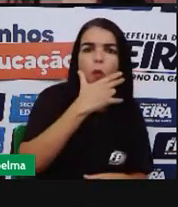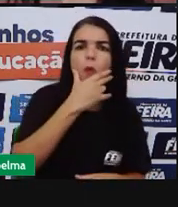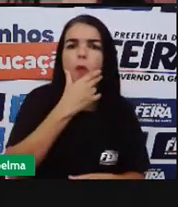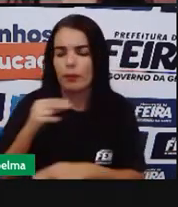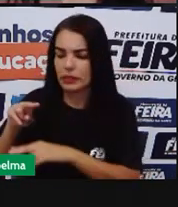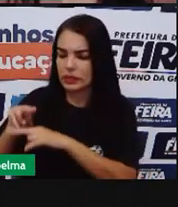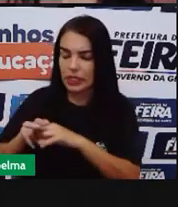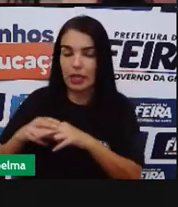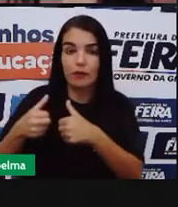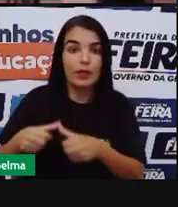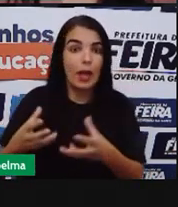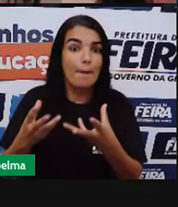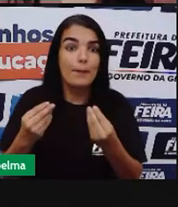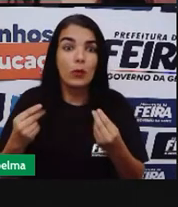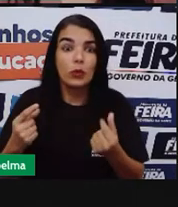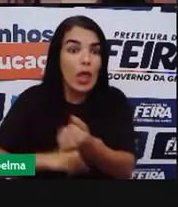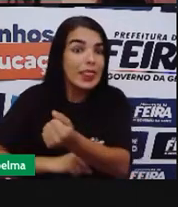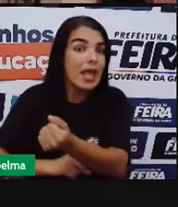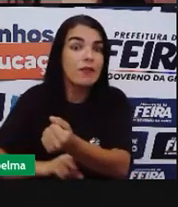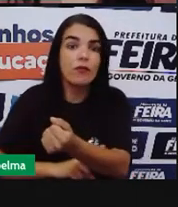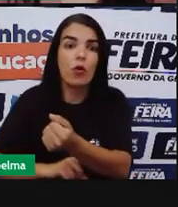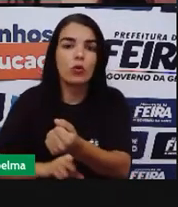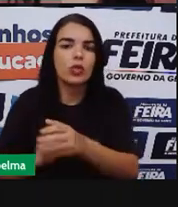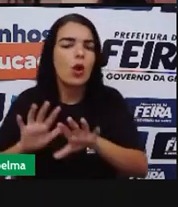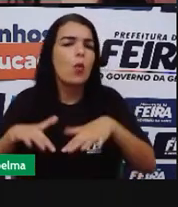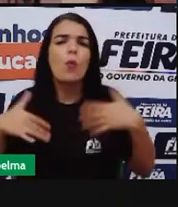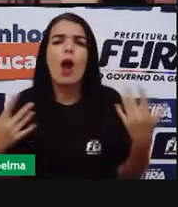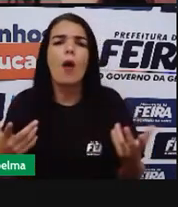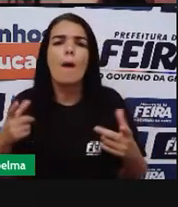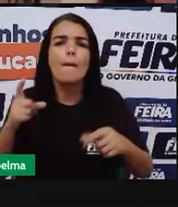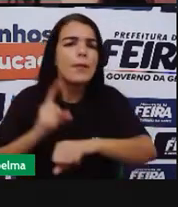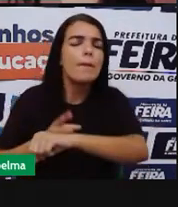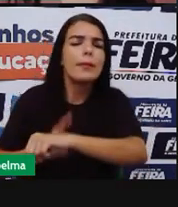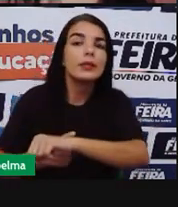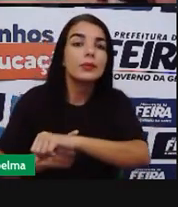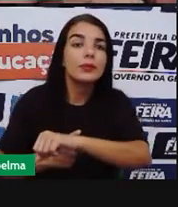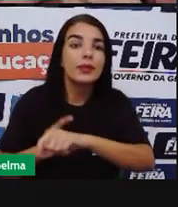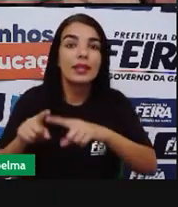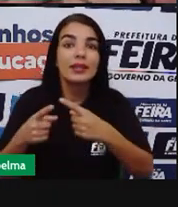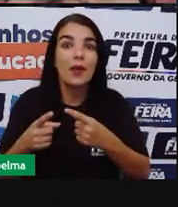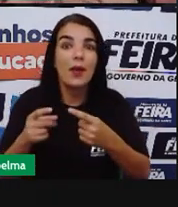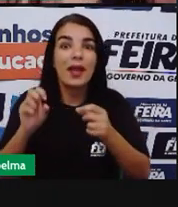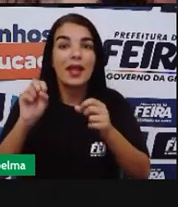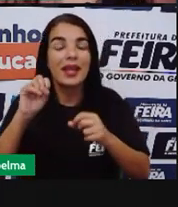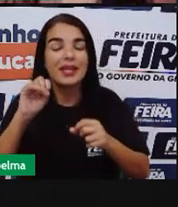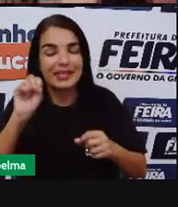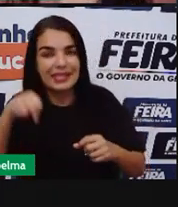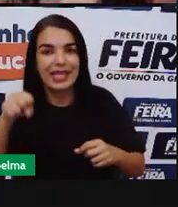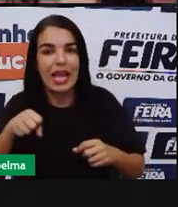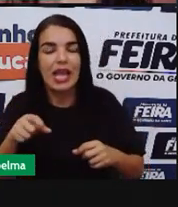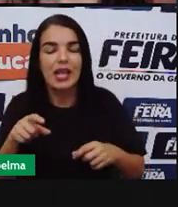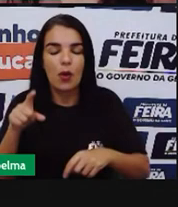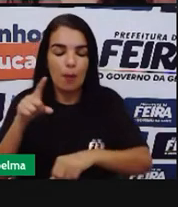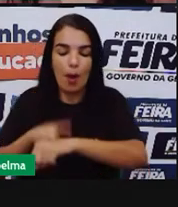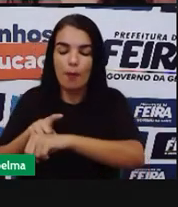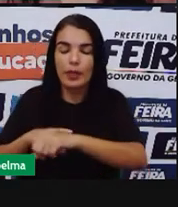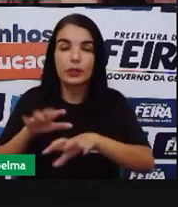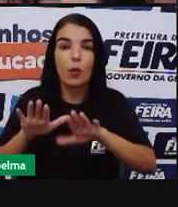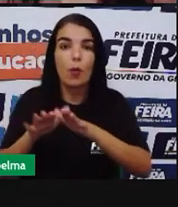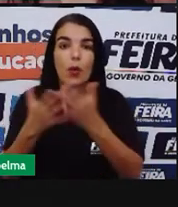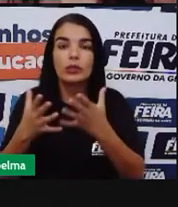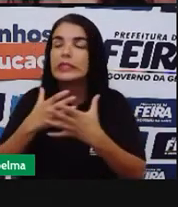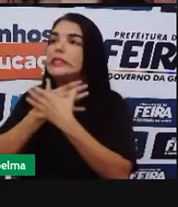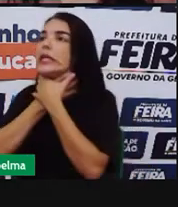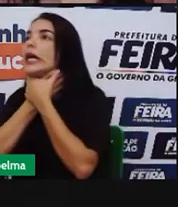perde totalmente o controle. Que momento é esse? É o momento que ele chega até a enforcar aí o passageiro do